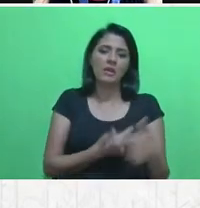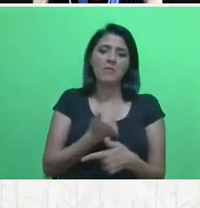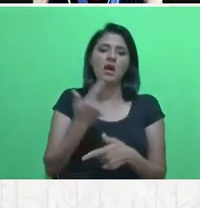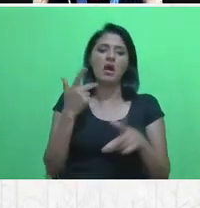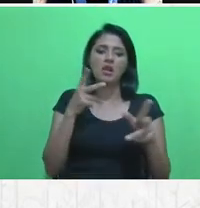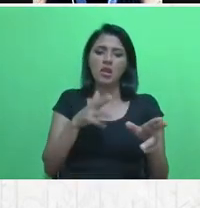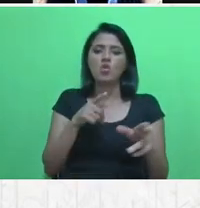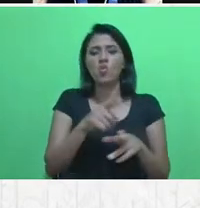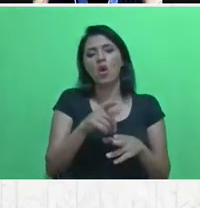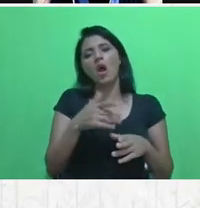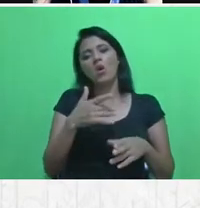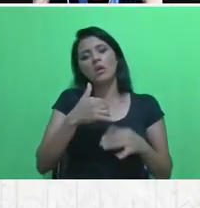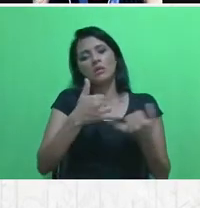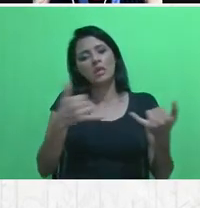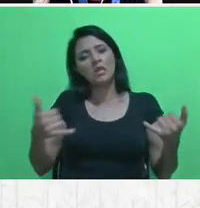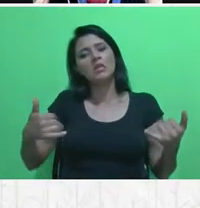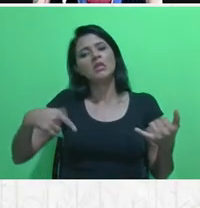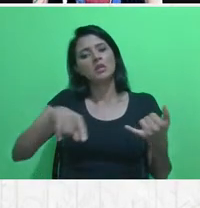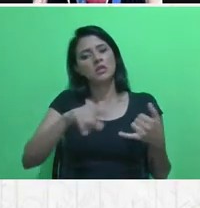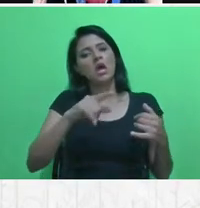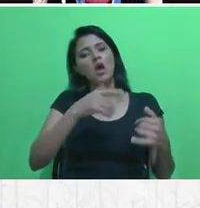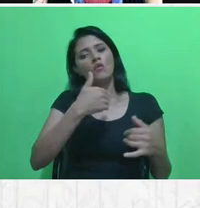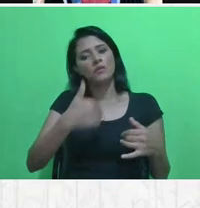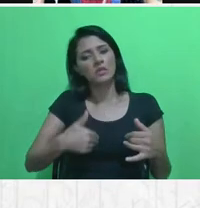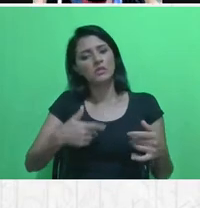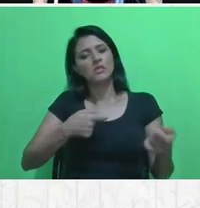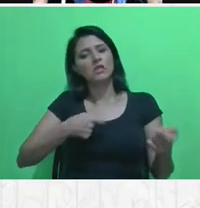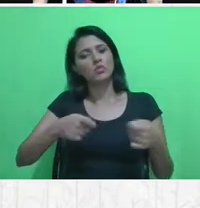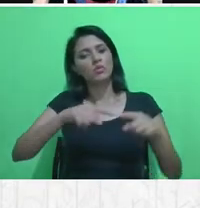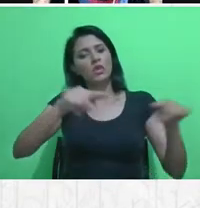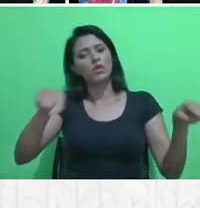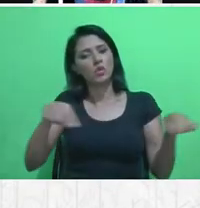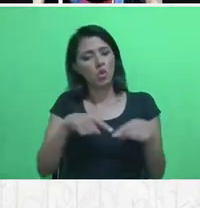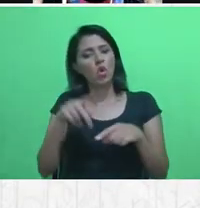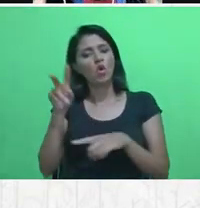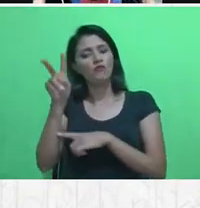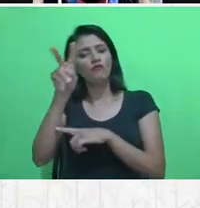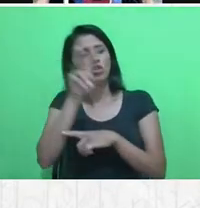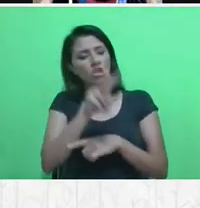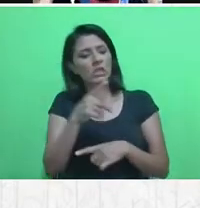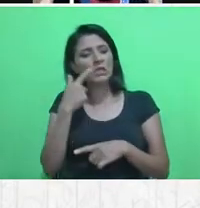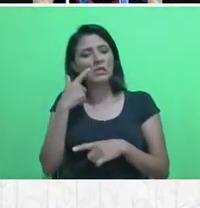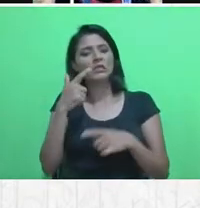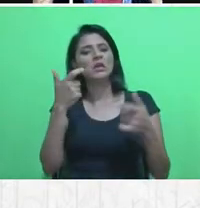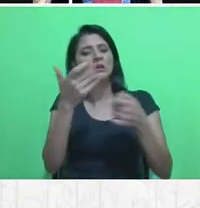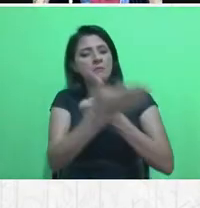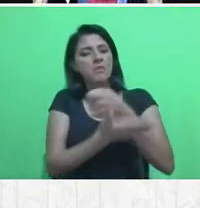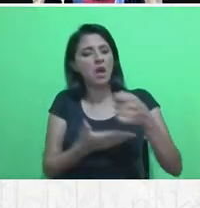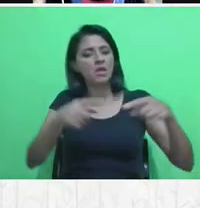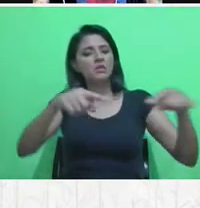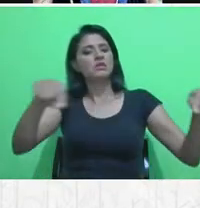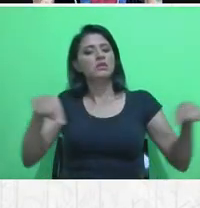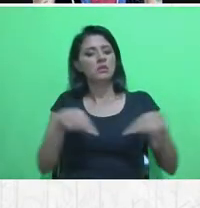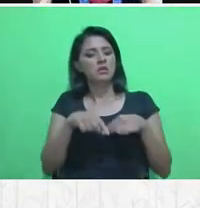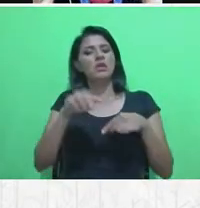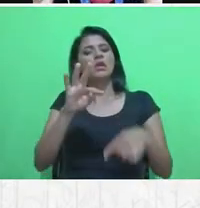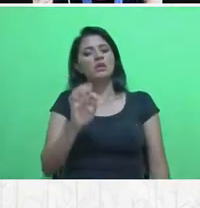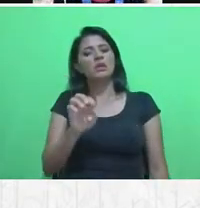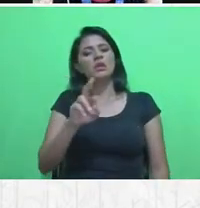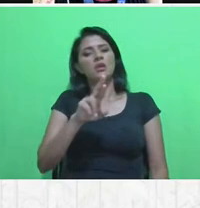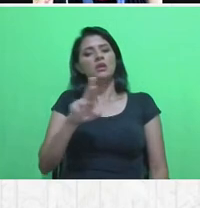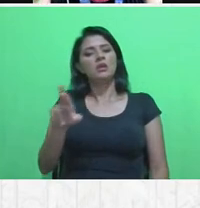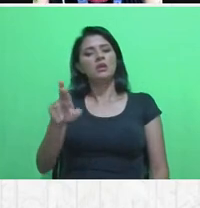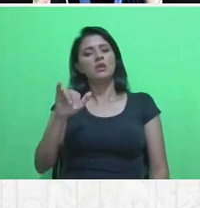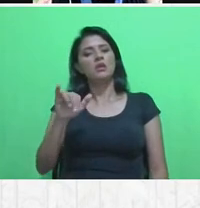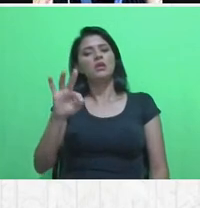territorial, no fortalecimento de uma vigilância de base territorial, maior participação social e